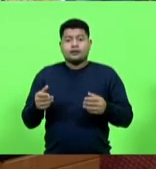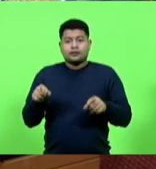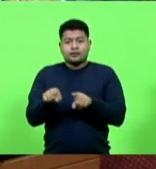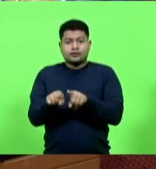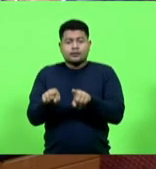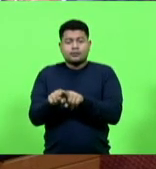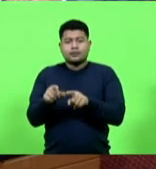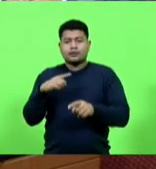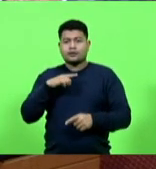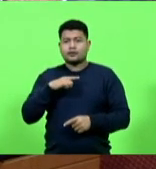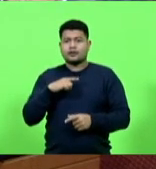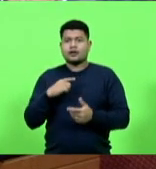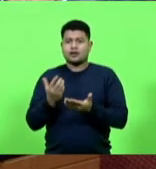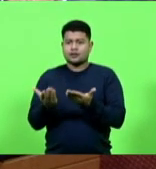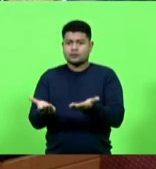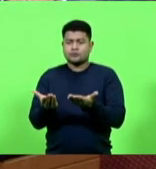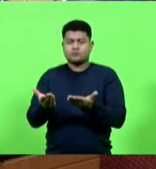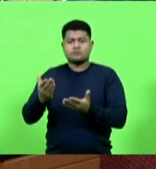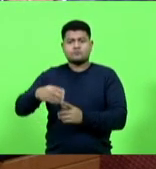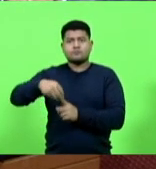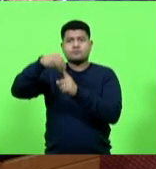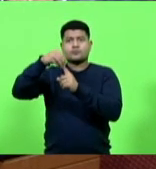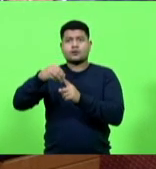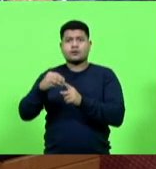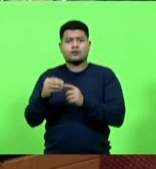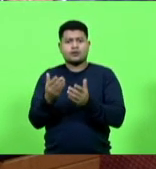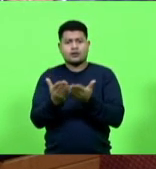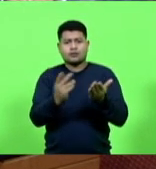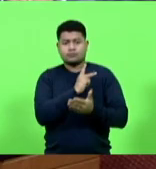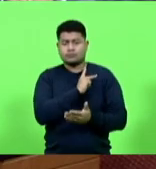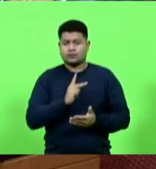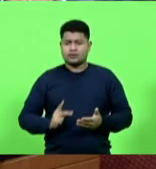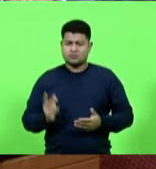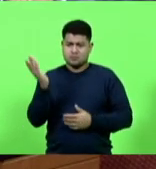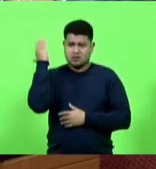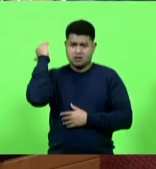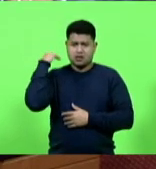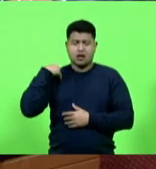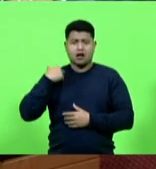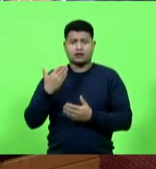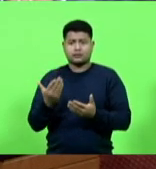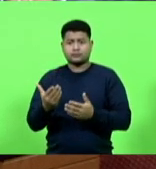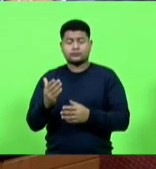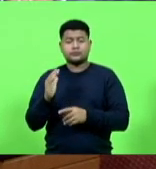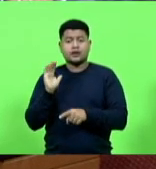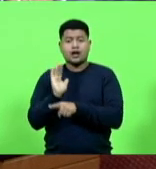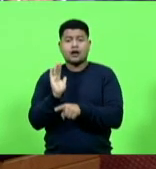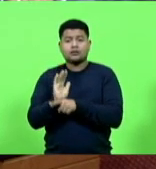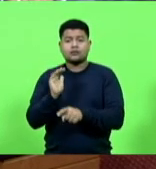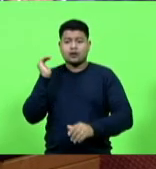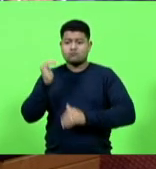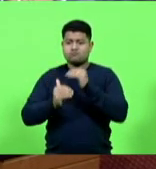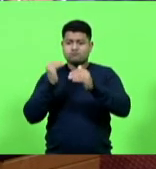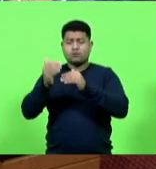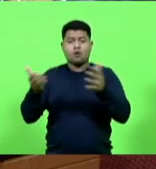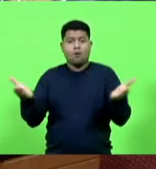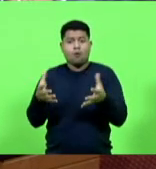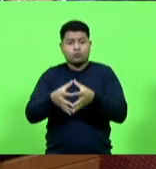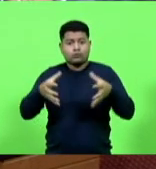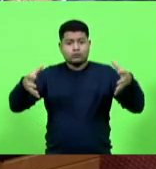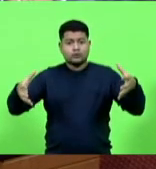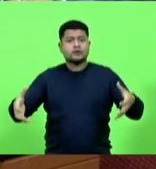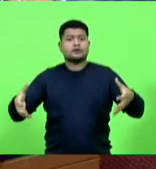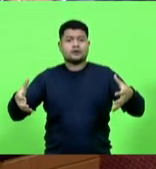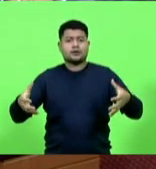do trabalho foi feito no passado pelos presidentes que me antecederam no cargo o que fizeram nossa entidade grande como ela é hoje um